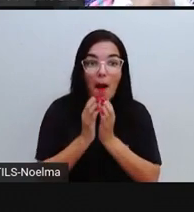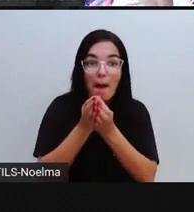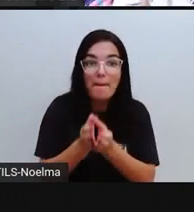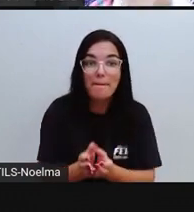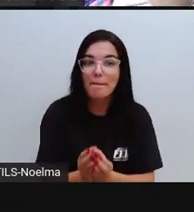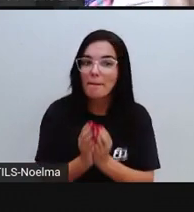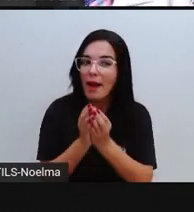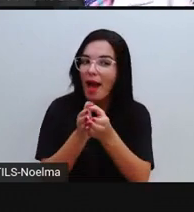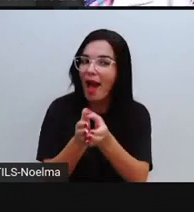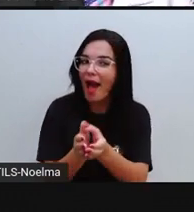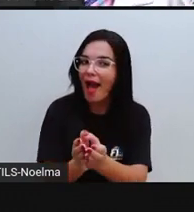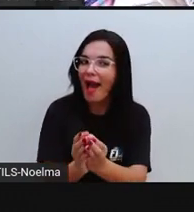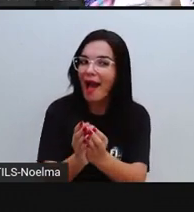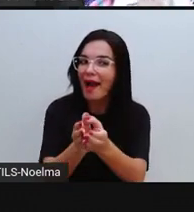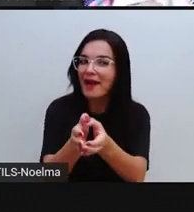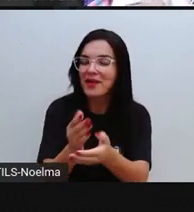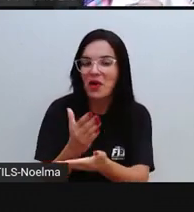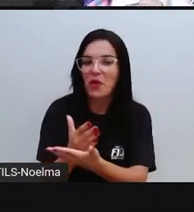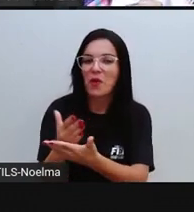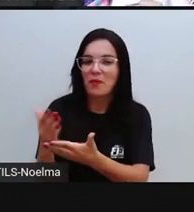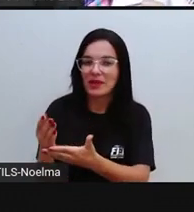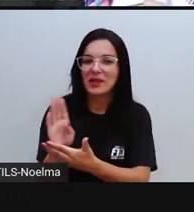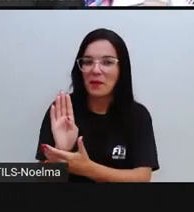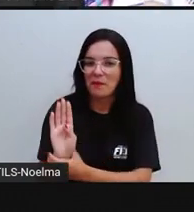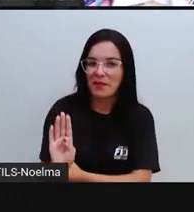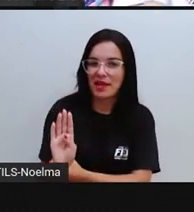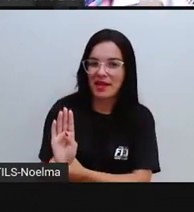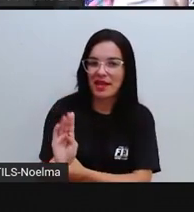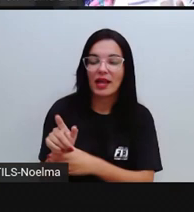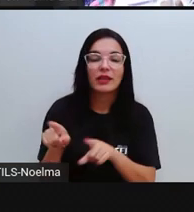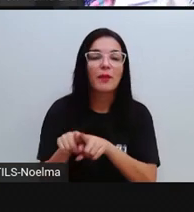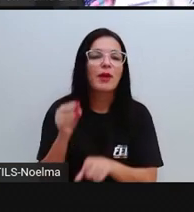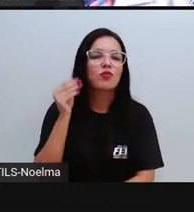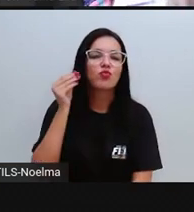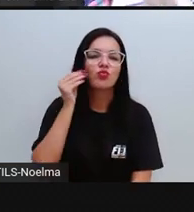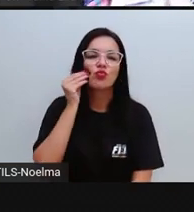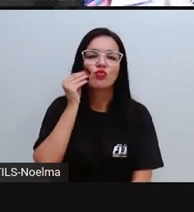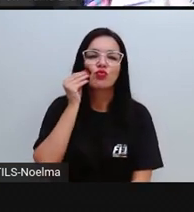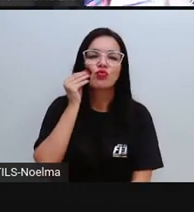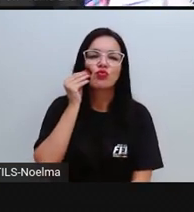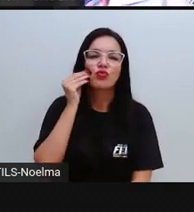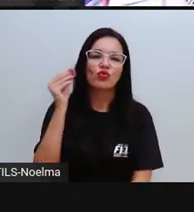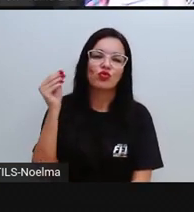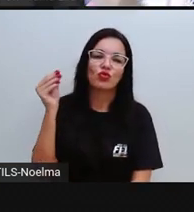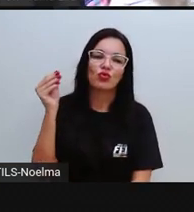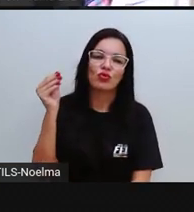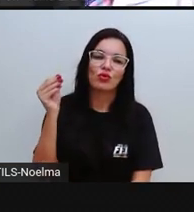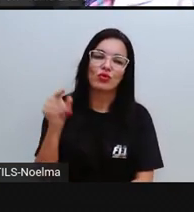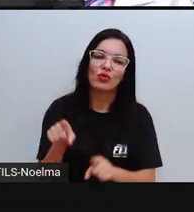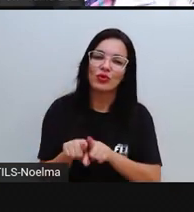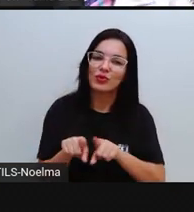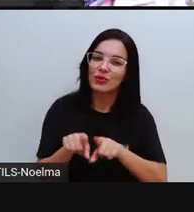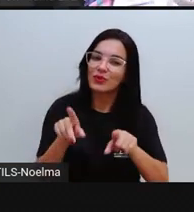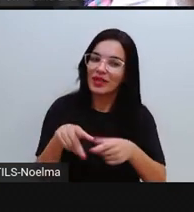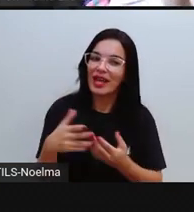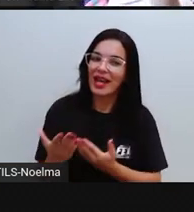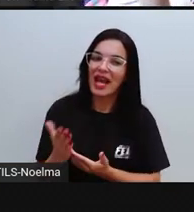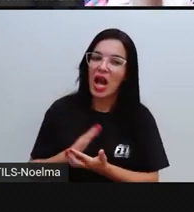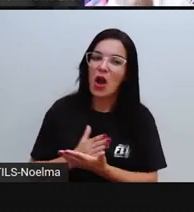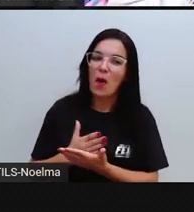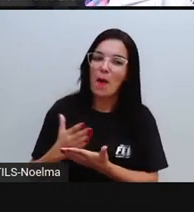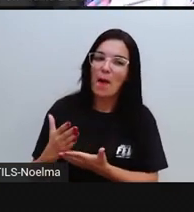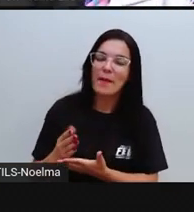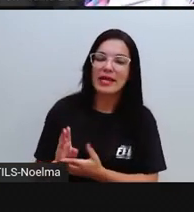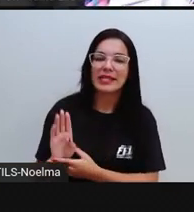fala, né, do barco à vela, certo? E beijo, ele fala que tudo acontece ali, né, através